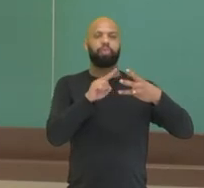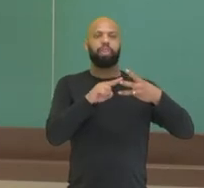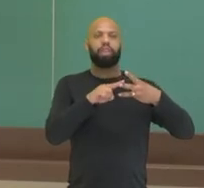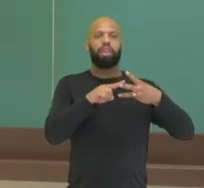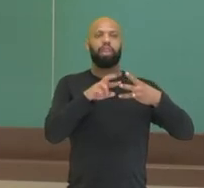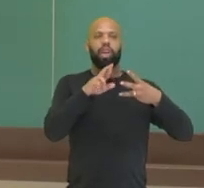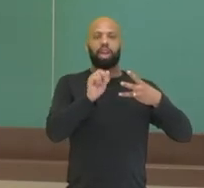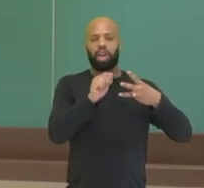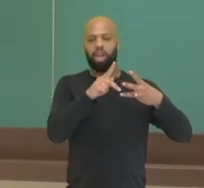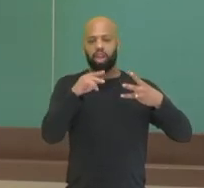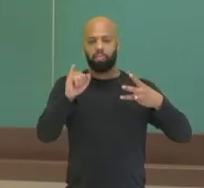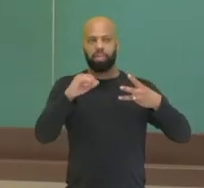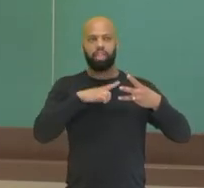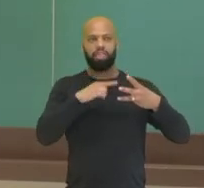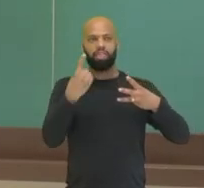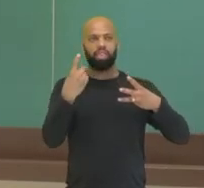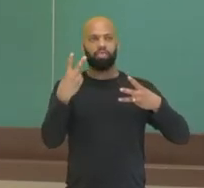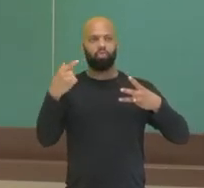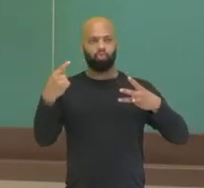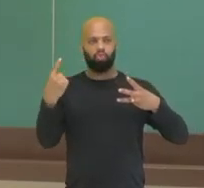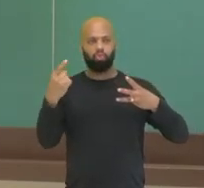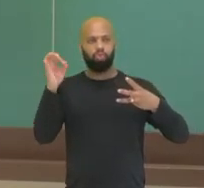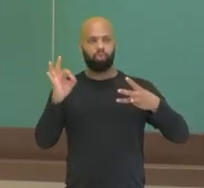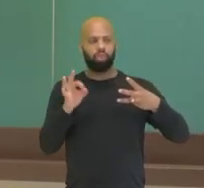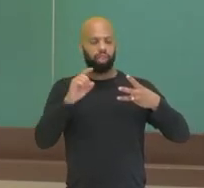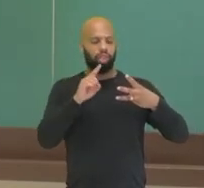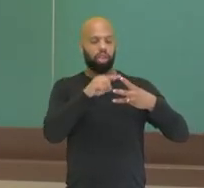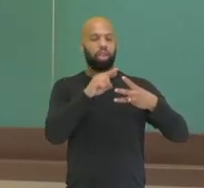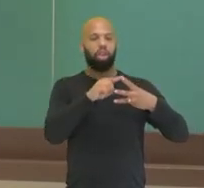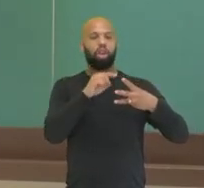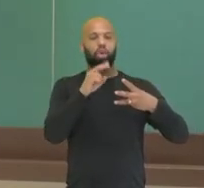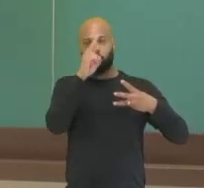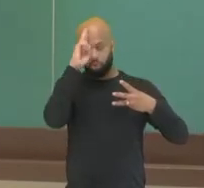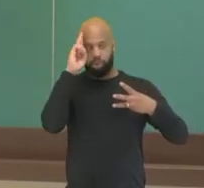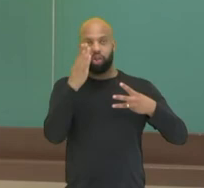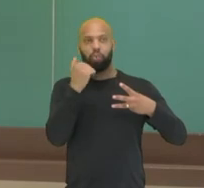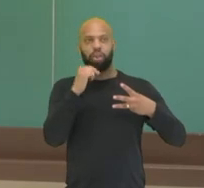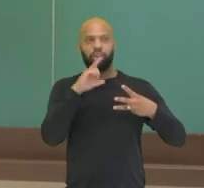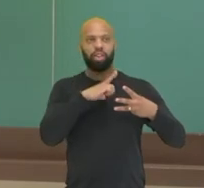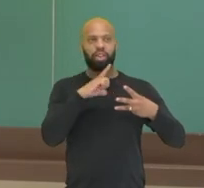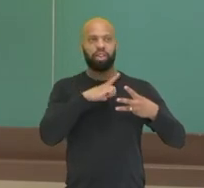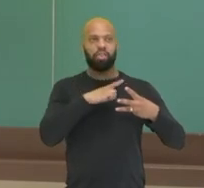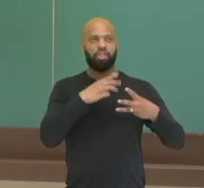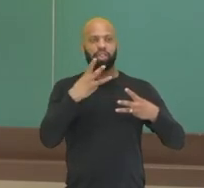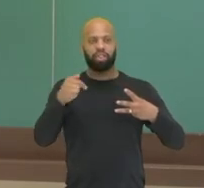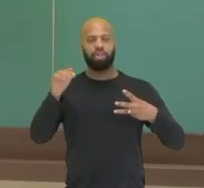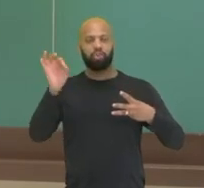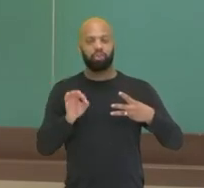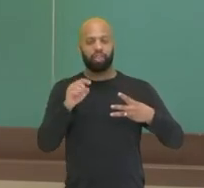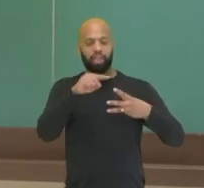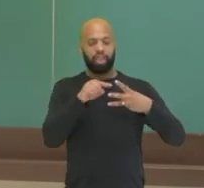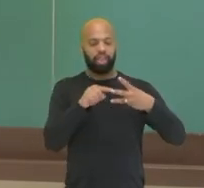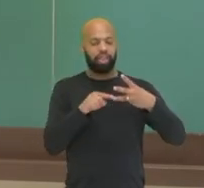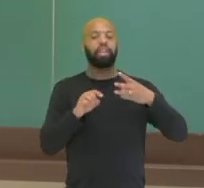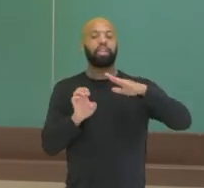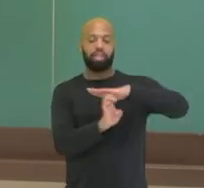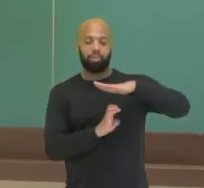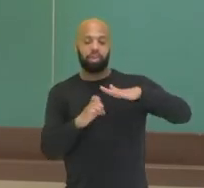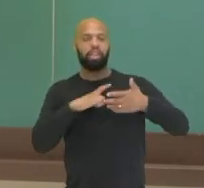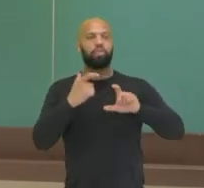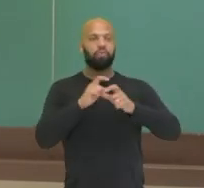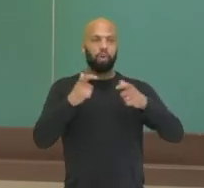121% e Uber Eats teve um acréscimo de 37%. As três empresas analisadas tiveram sim um